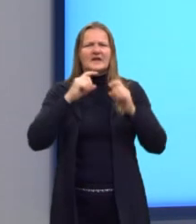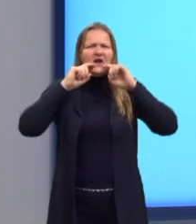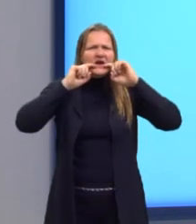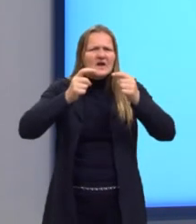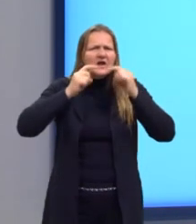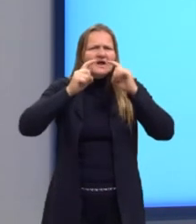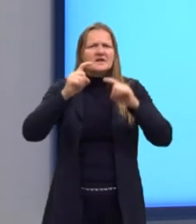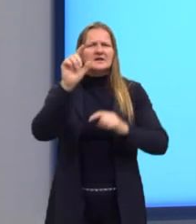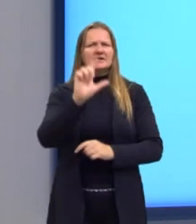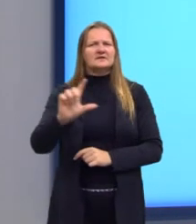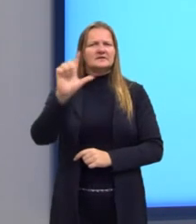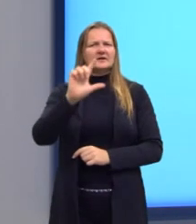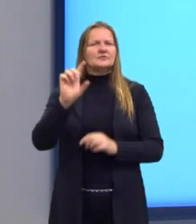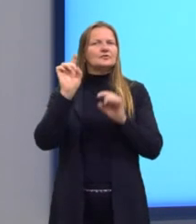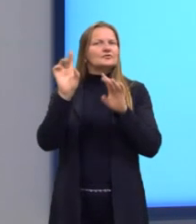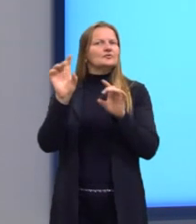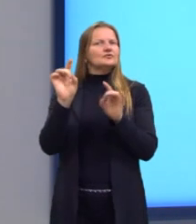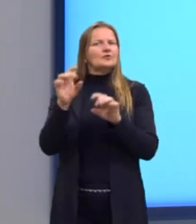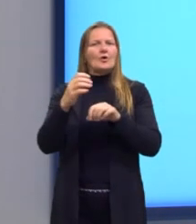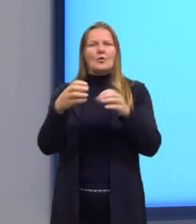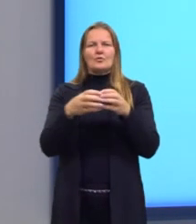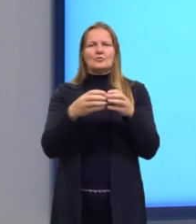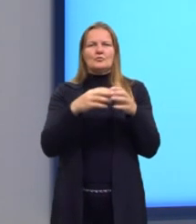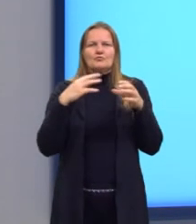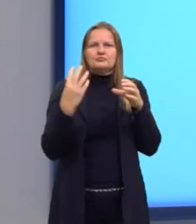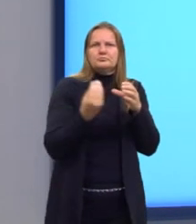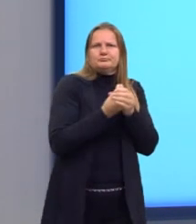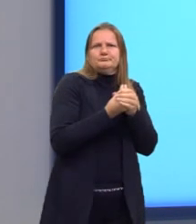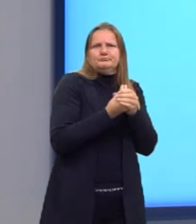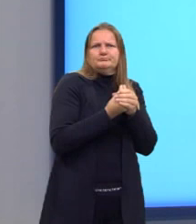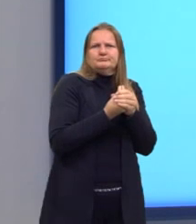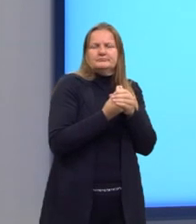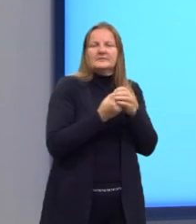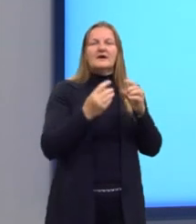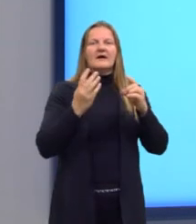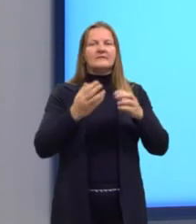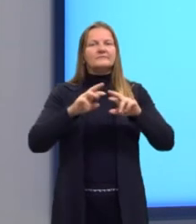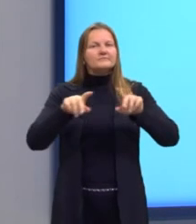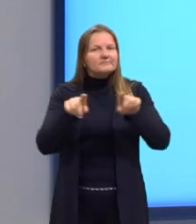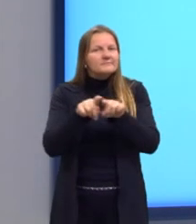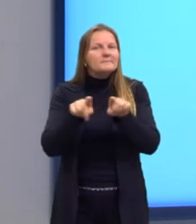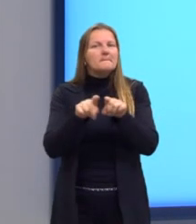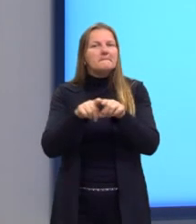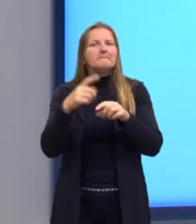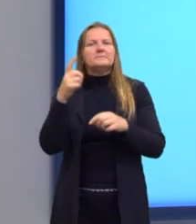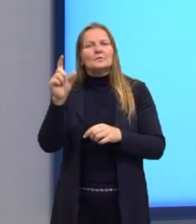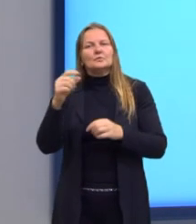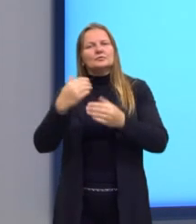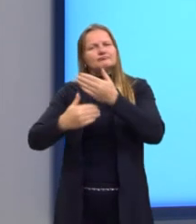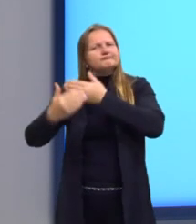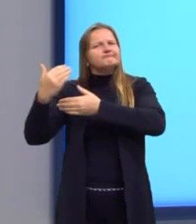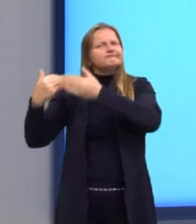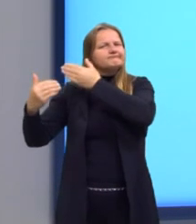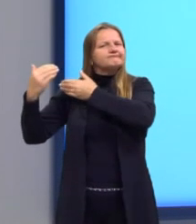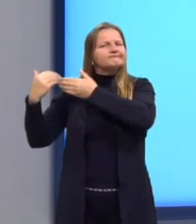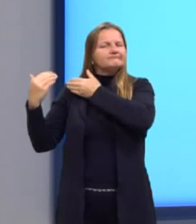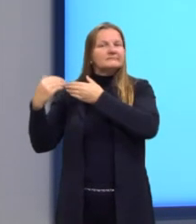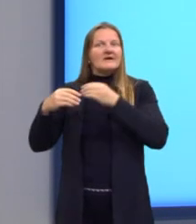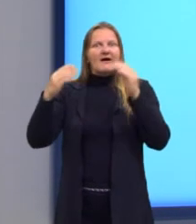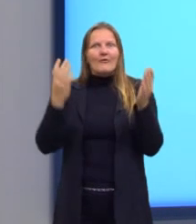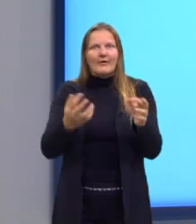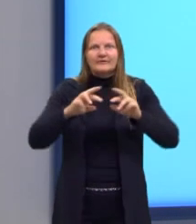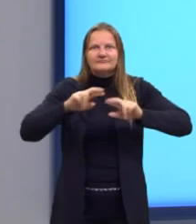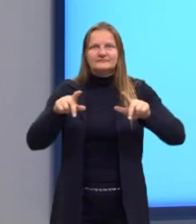literárias eram exclusividade de um grupo fechado. Assim como em tantas outras épocas. Agora